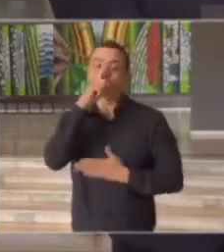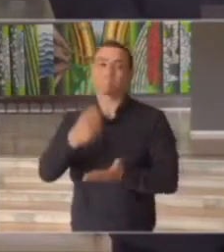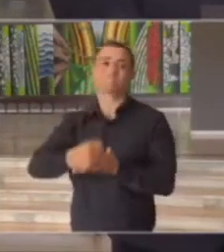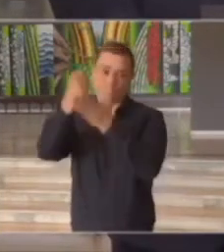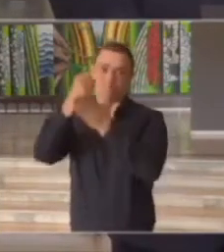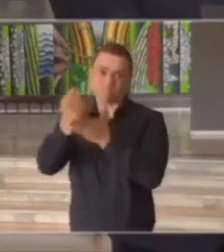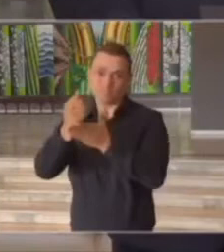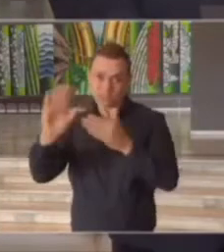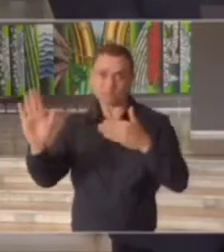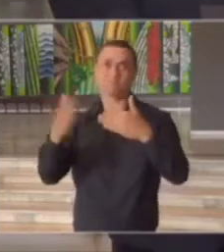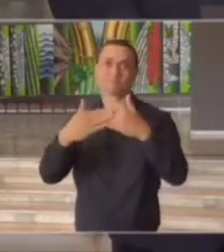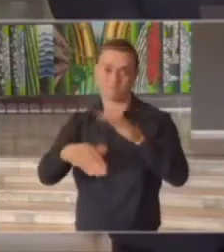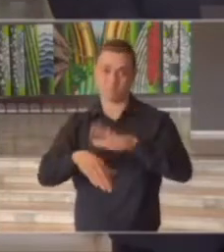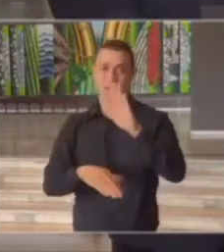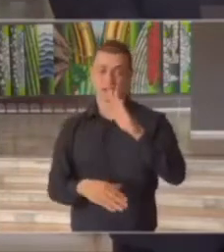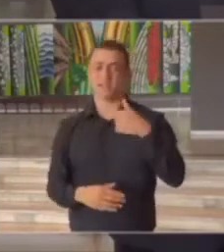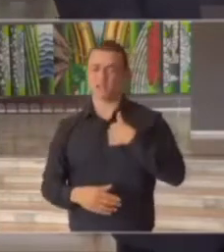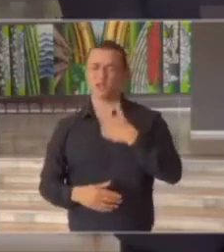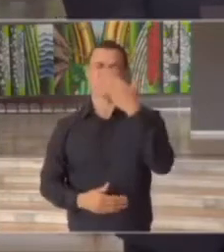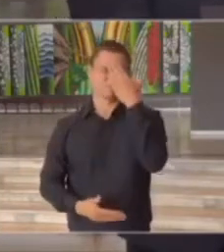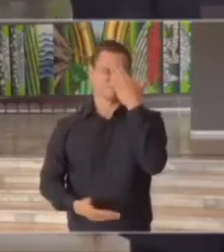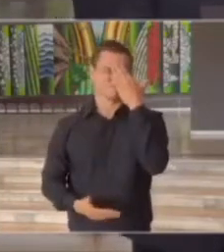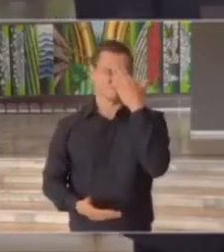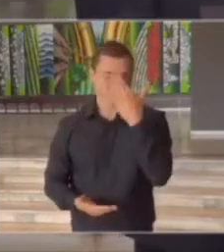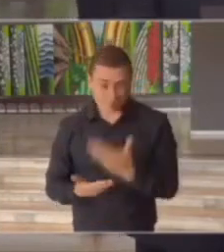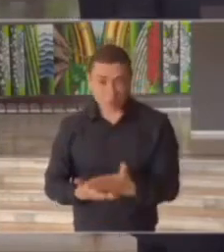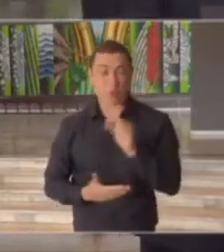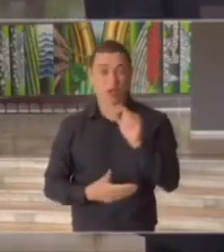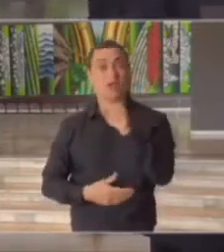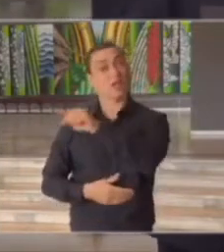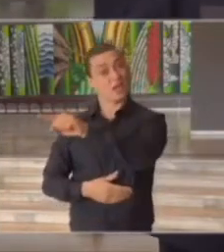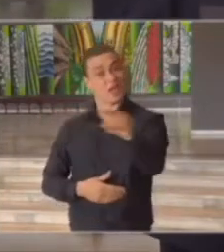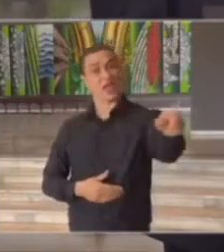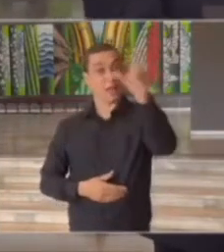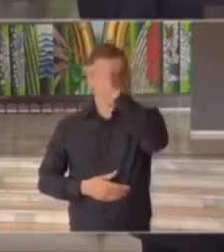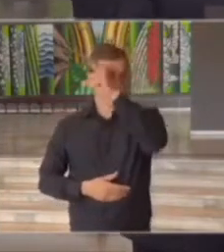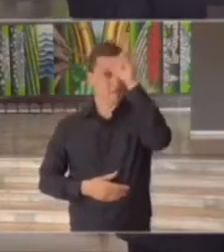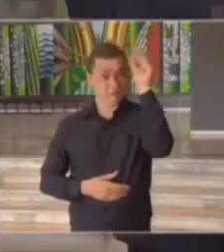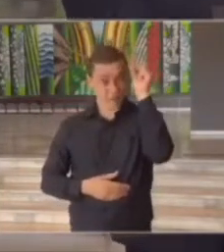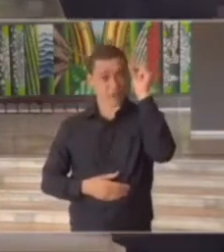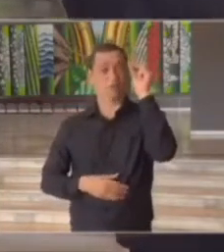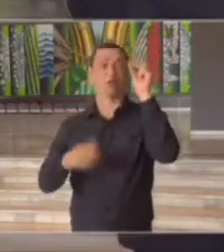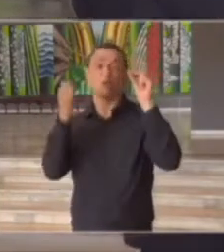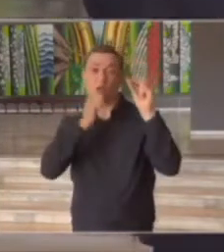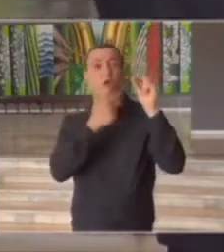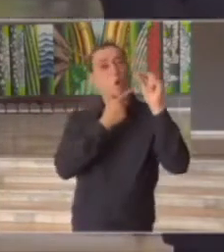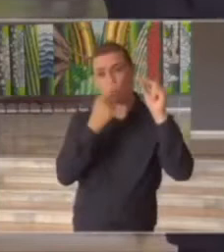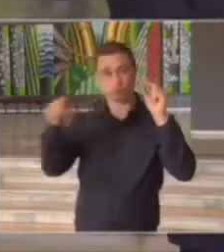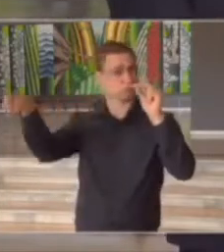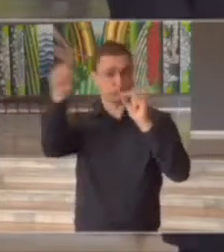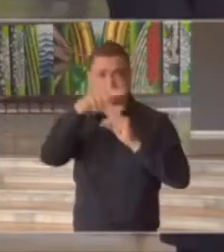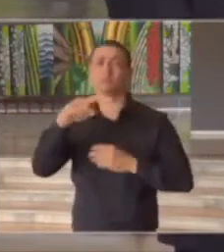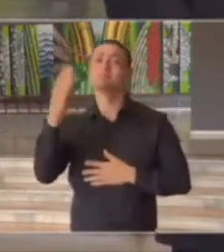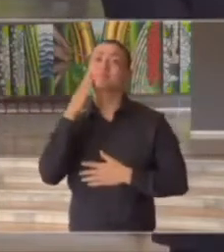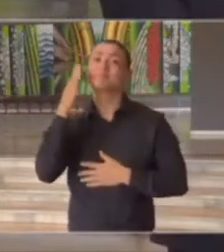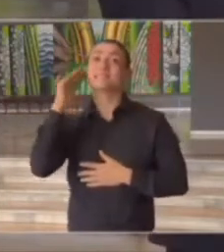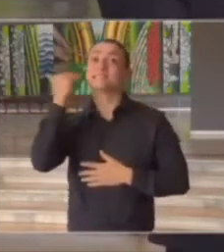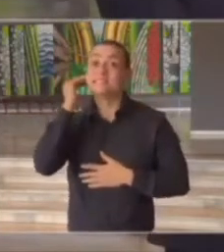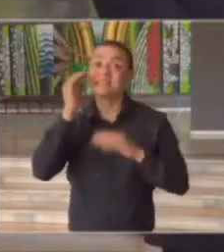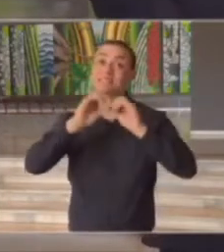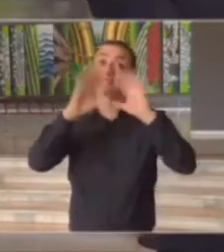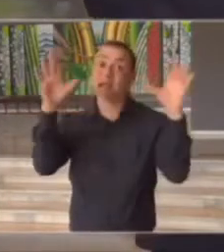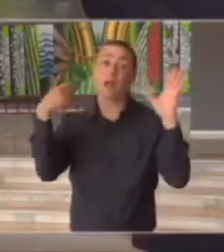saberão compreender isso de forma perfeita e absoluta eu duvido que uma prefeita ou um prefeito de um